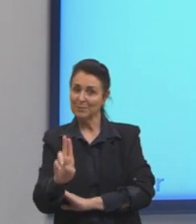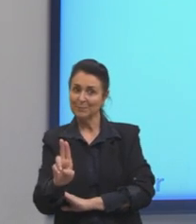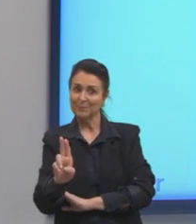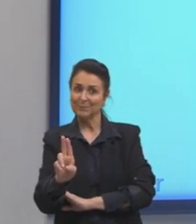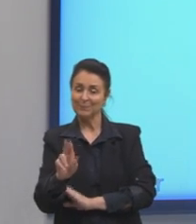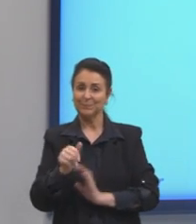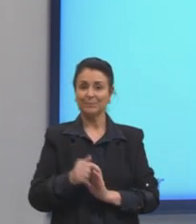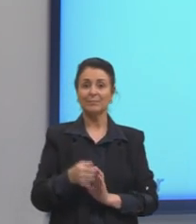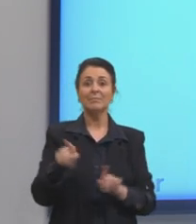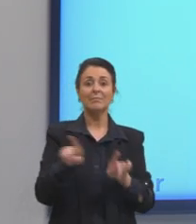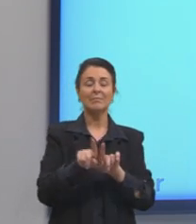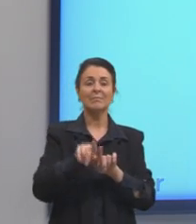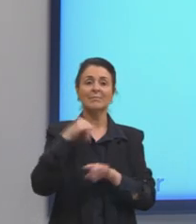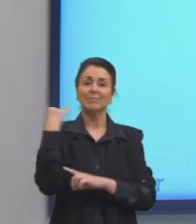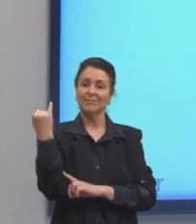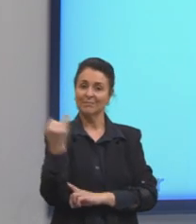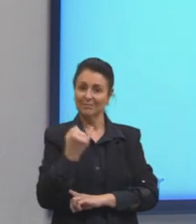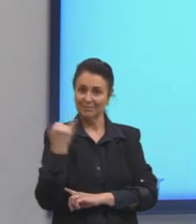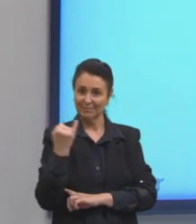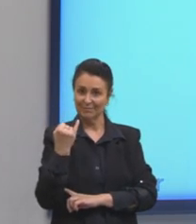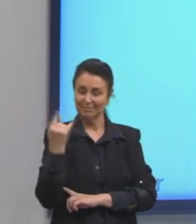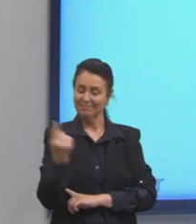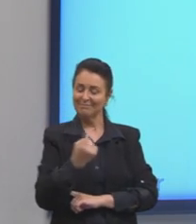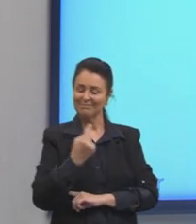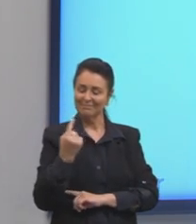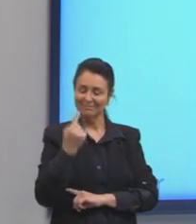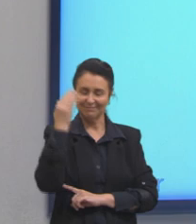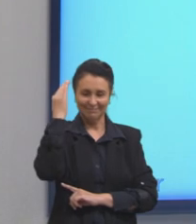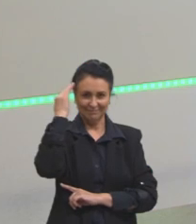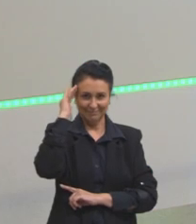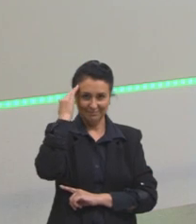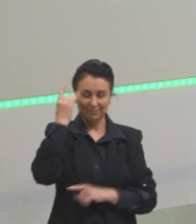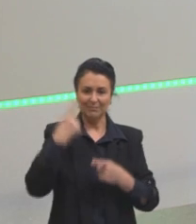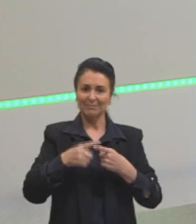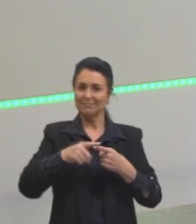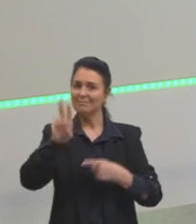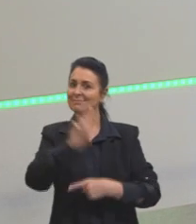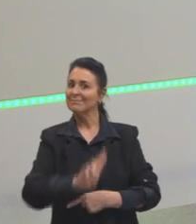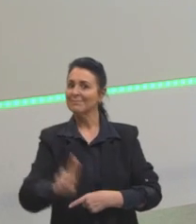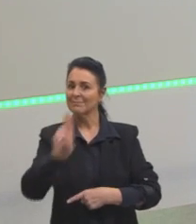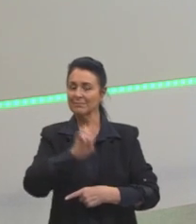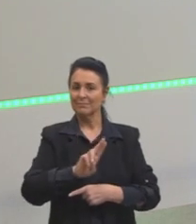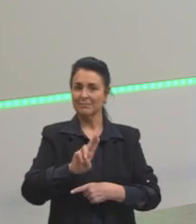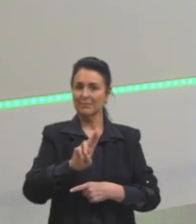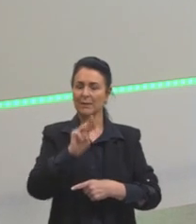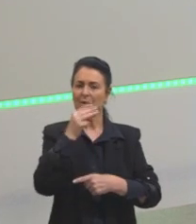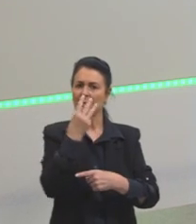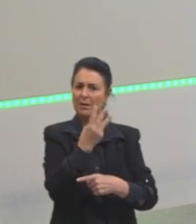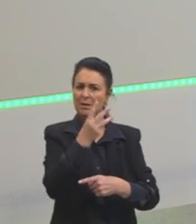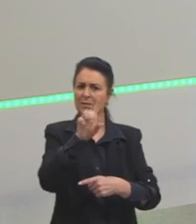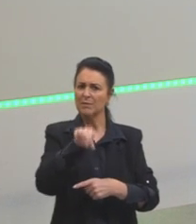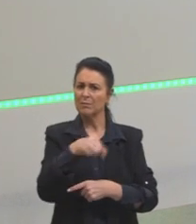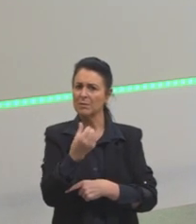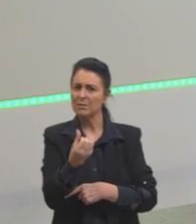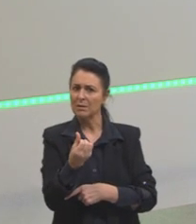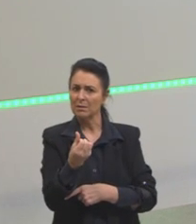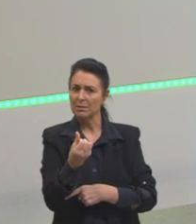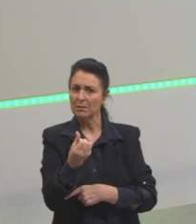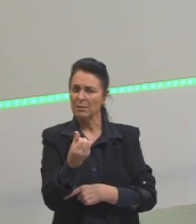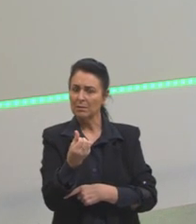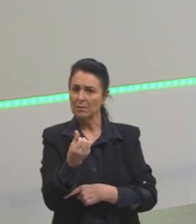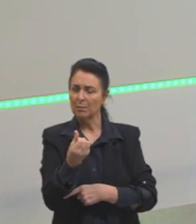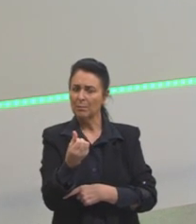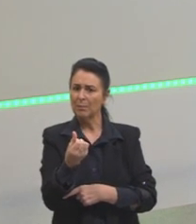Outra coisa importante, tá? Da gente saber. Por que a gente usa o 3,6 para a